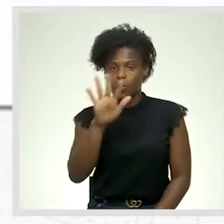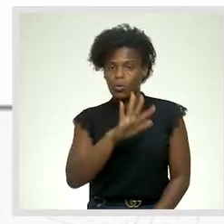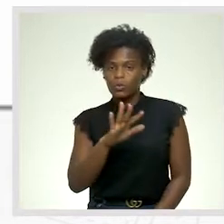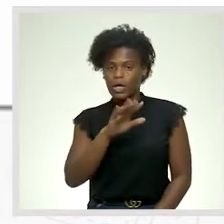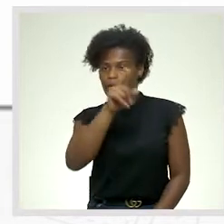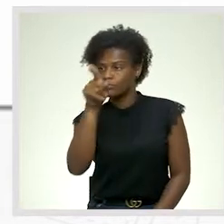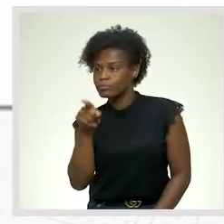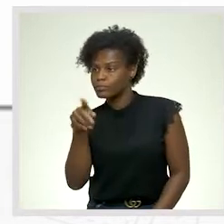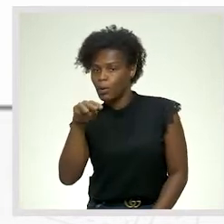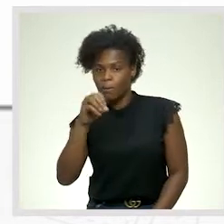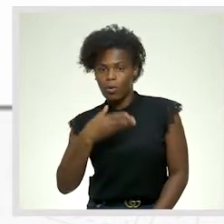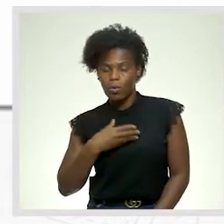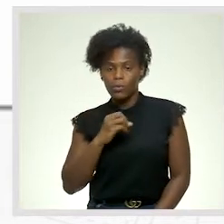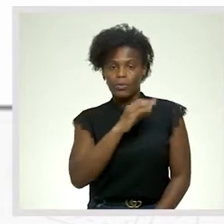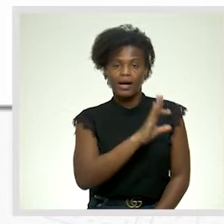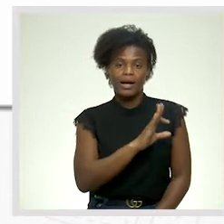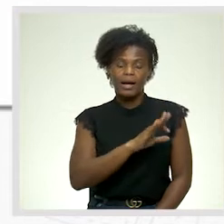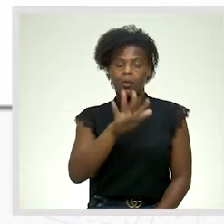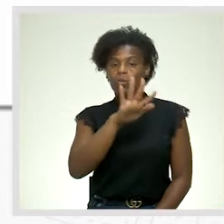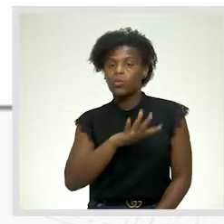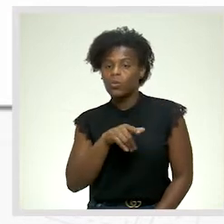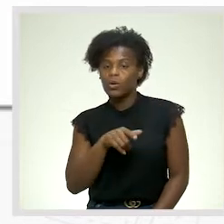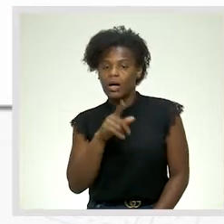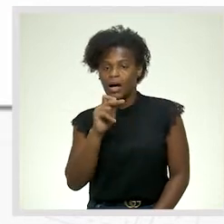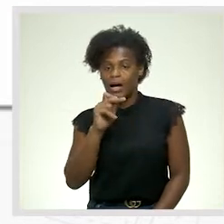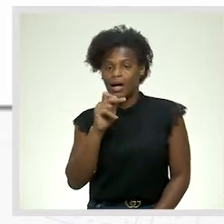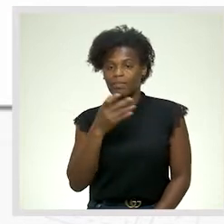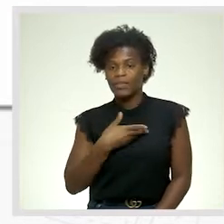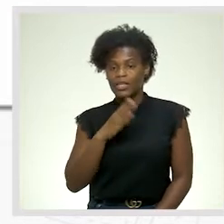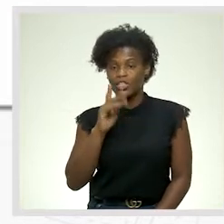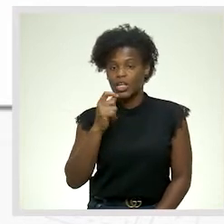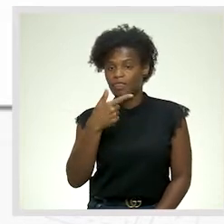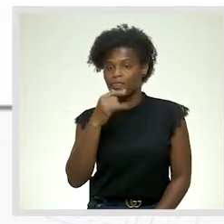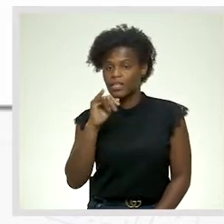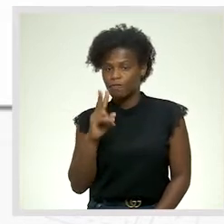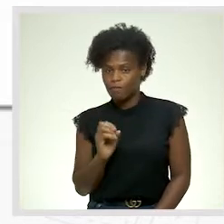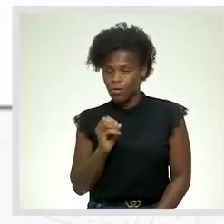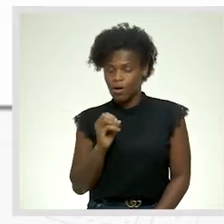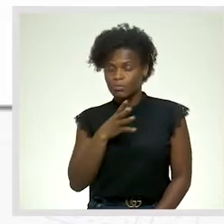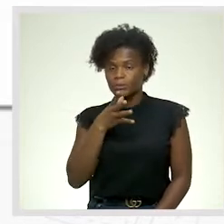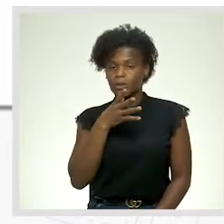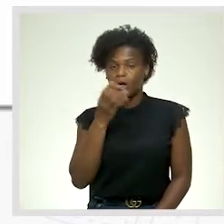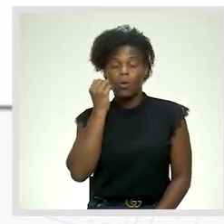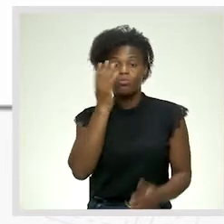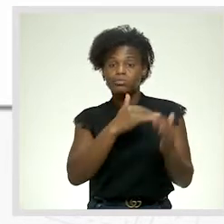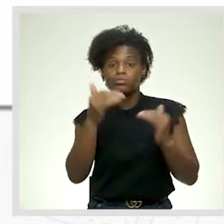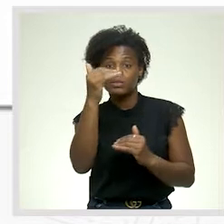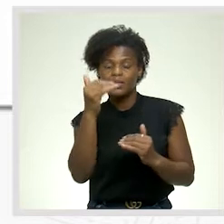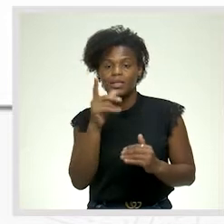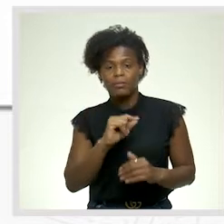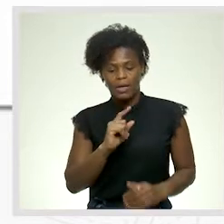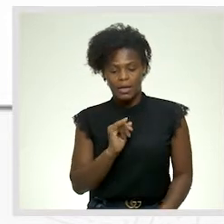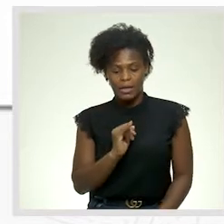adverbos de modo. H, uso de adjetivos no superlativo. E I, uso de